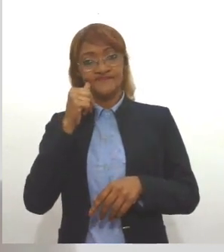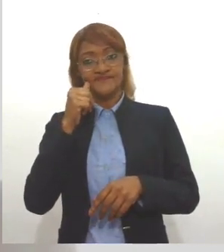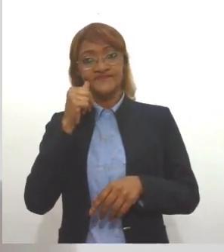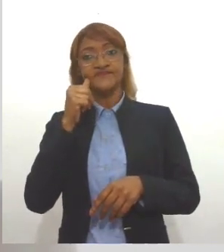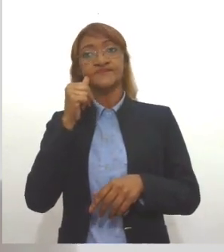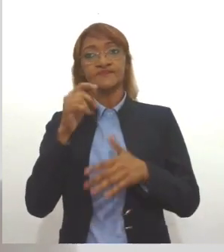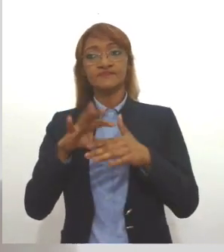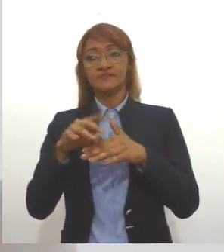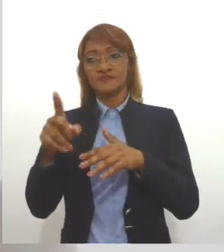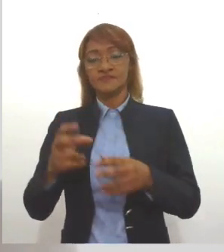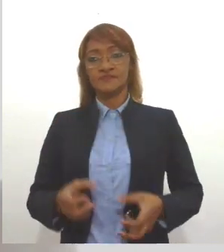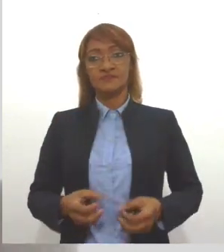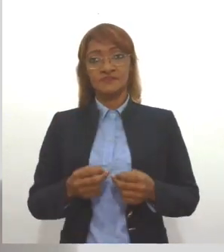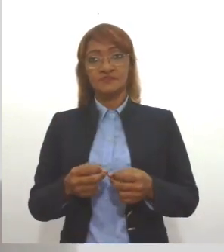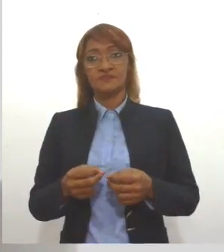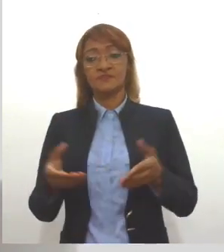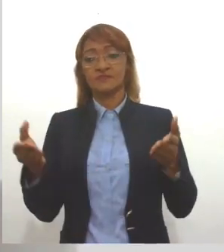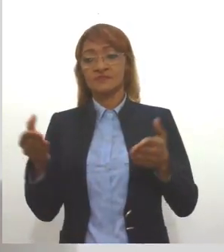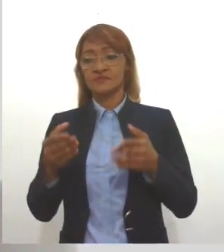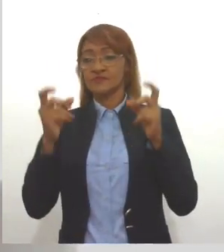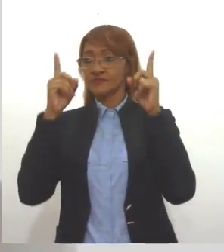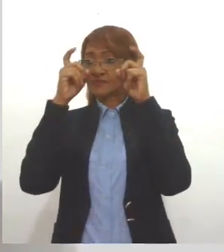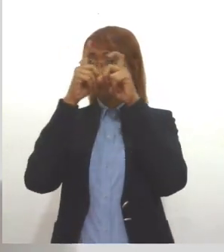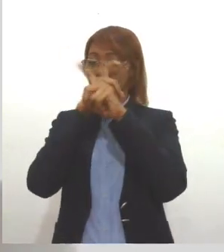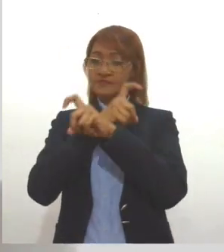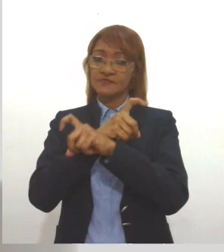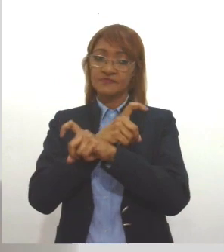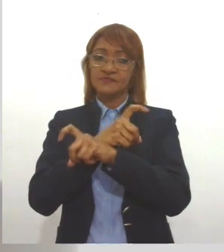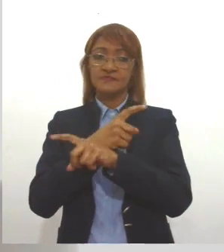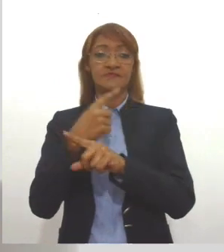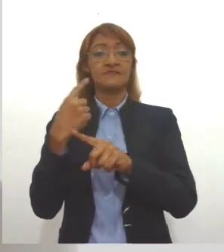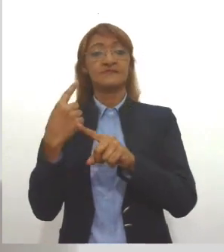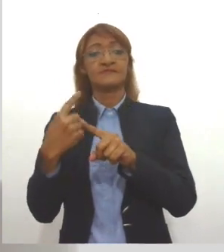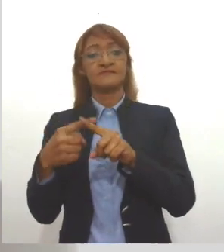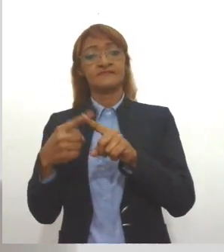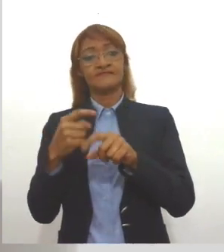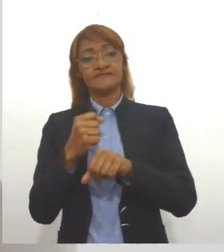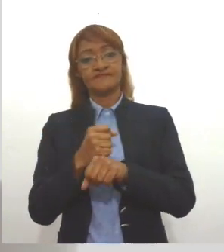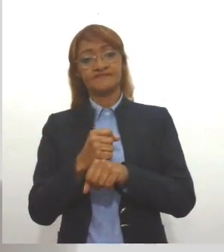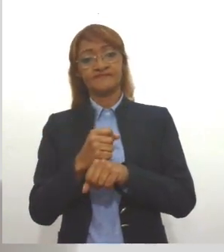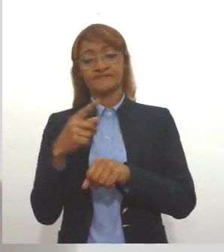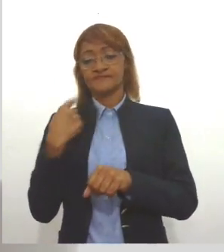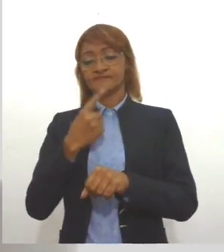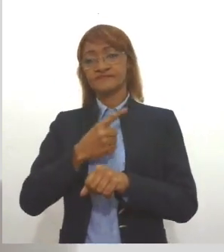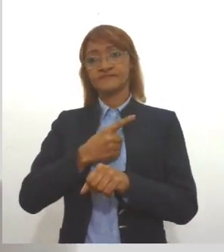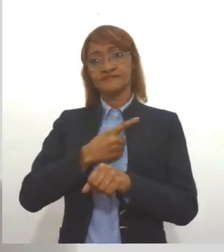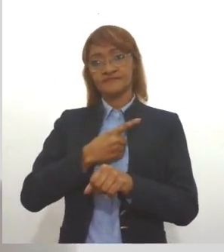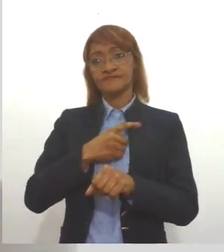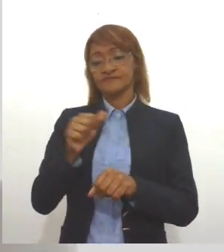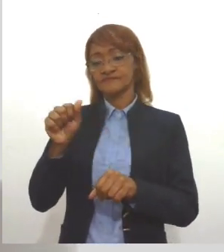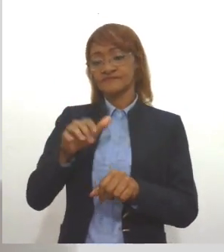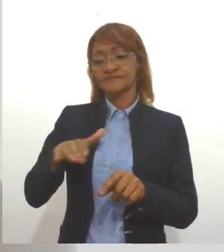passando por momentos difíceis, porque chega o momento que a gente, como assistente social, tem que fazer